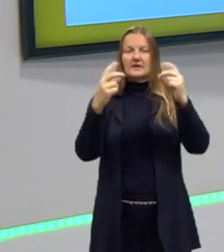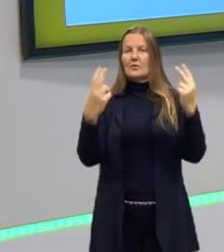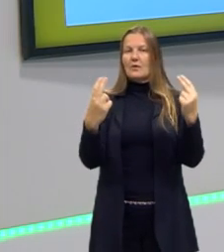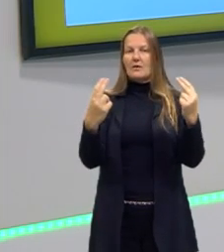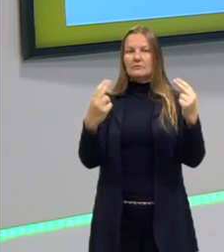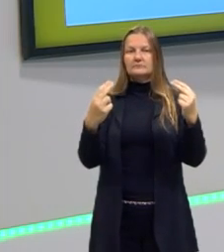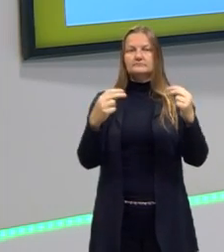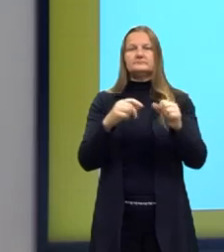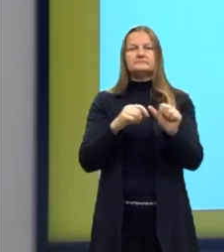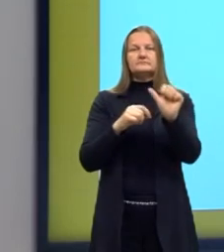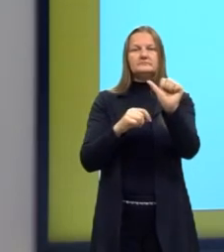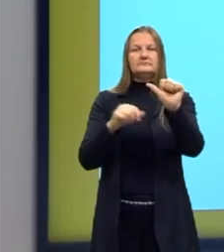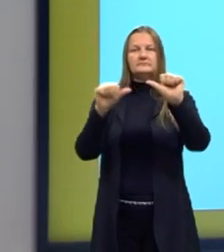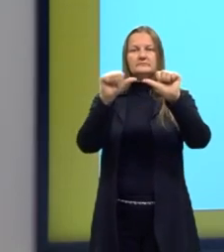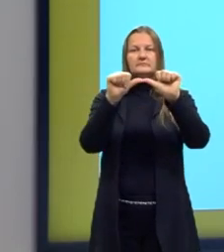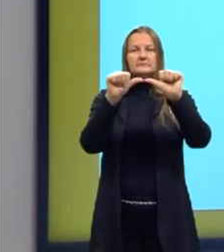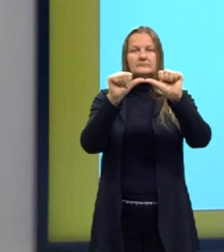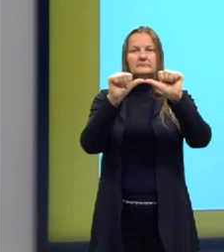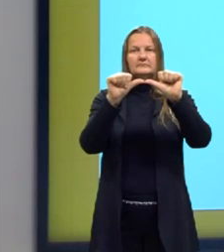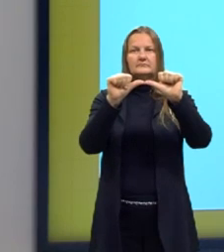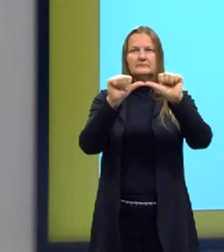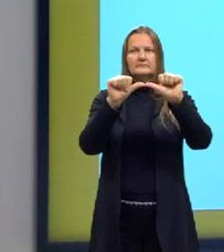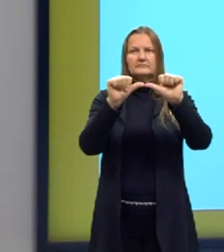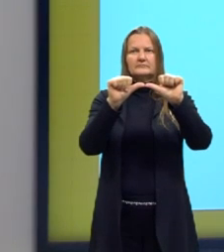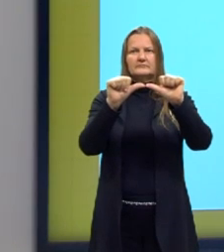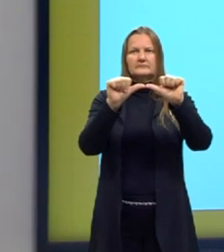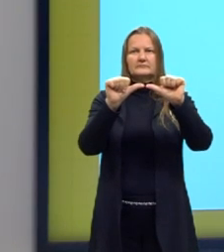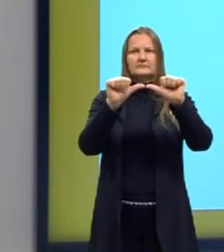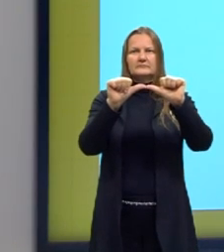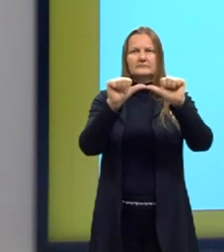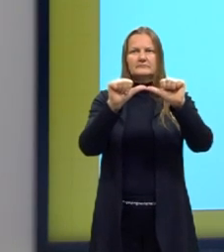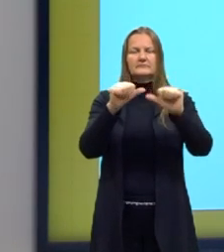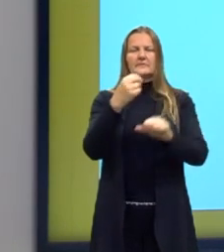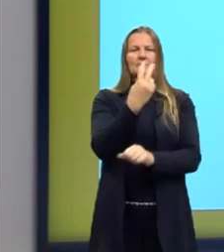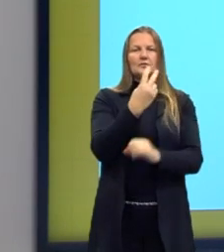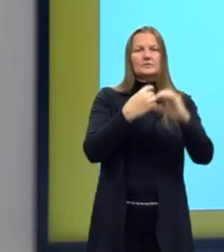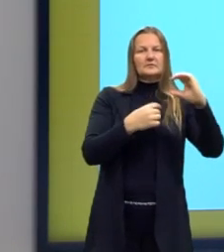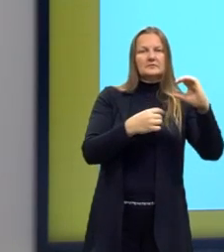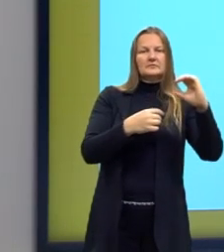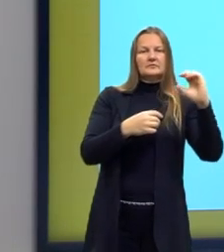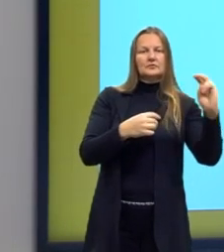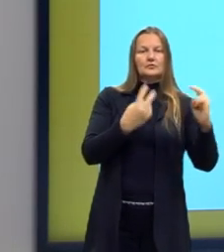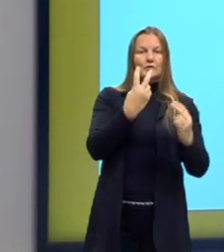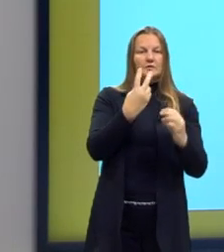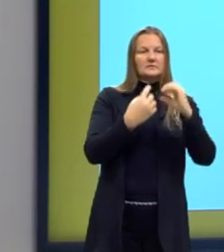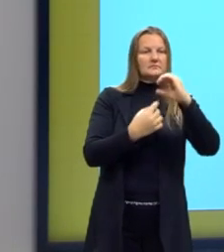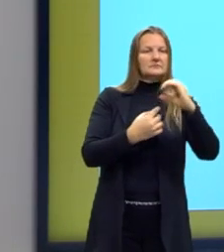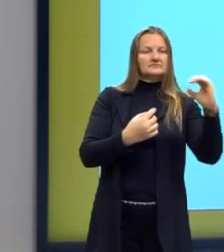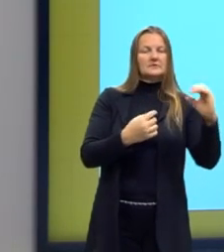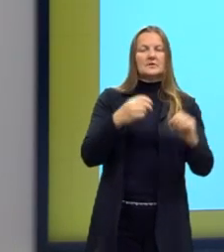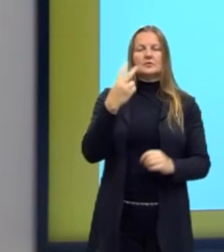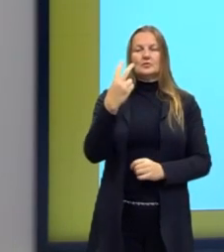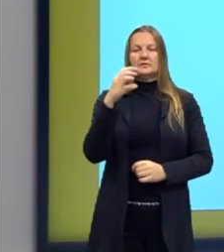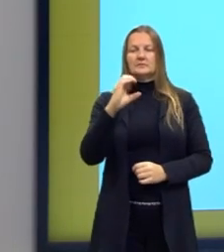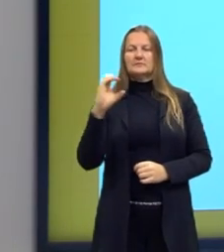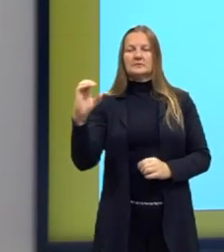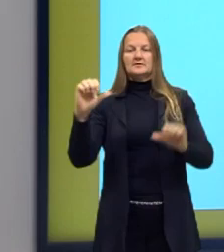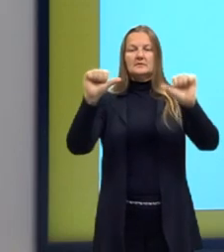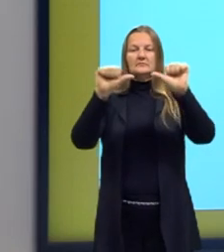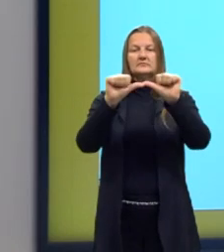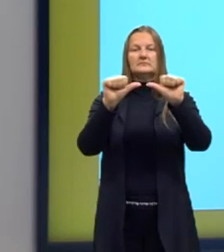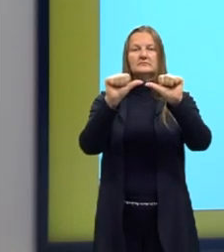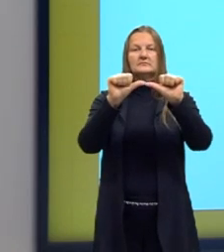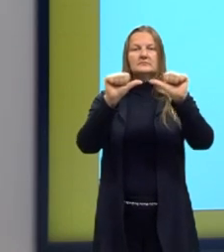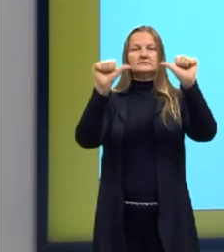aparece bem isso, porque eu tenho dois átomos de carbono do lado direito e dois do lado esquerdo. Então,